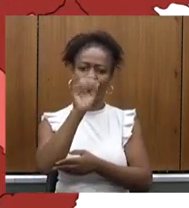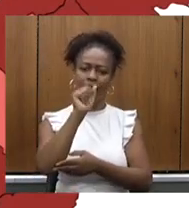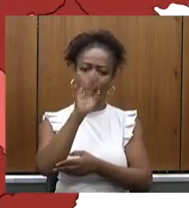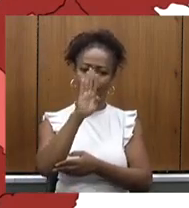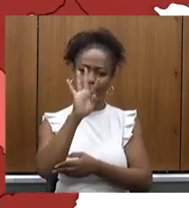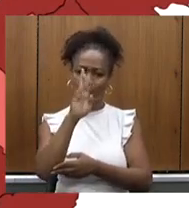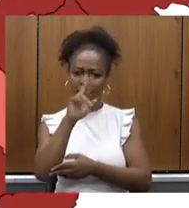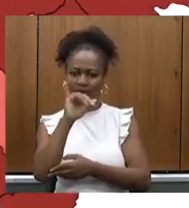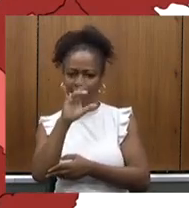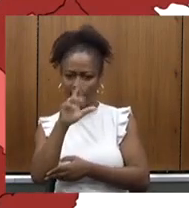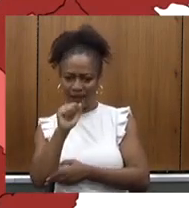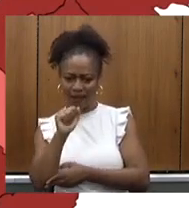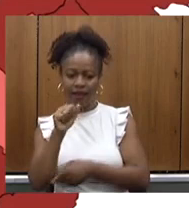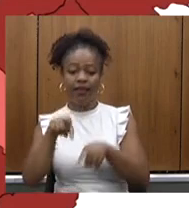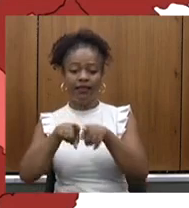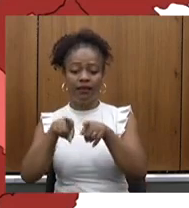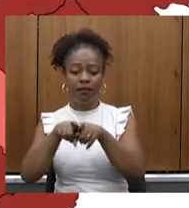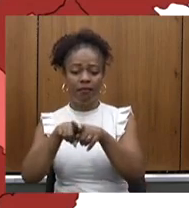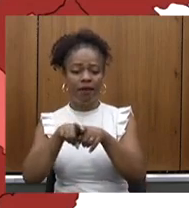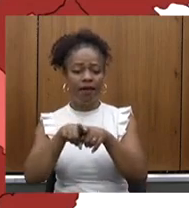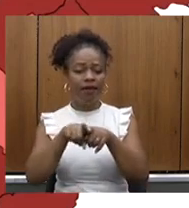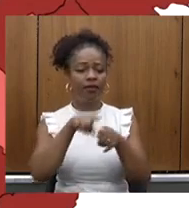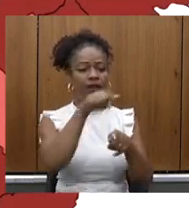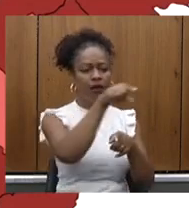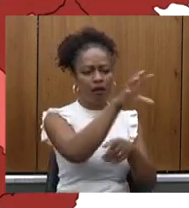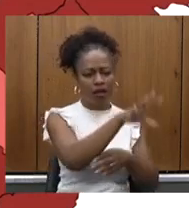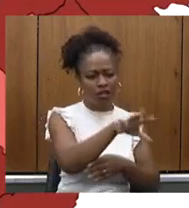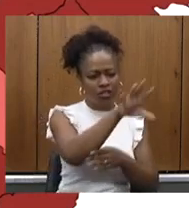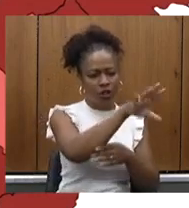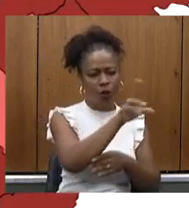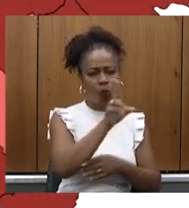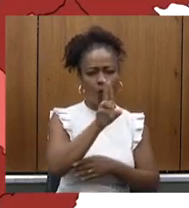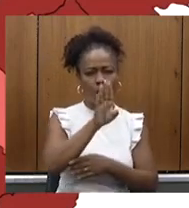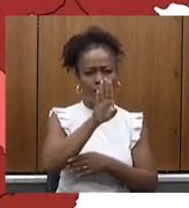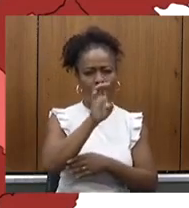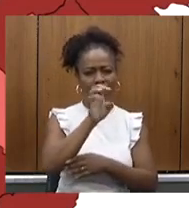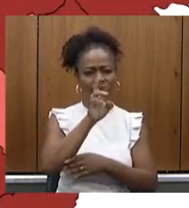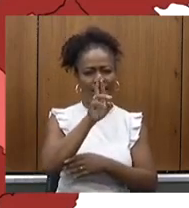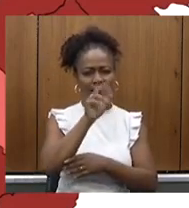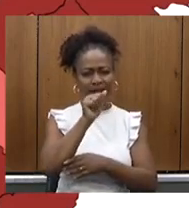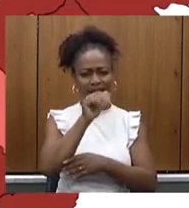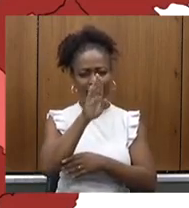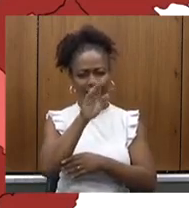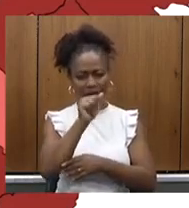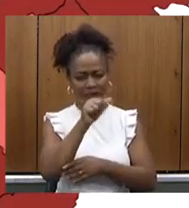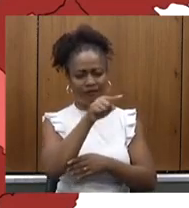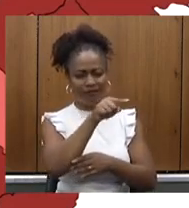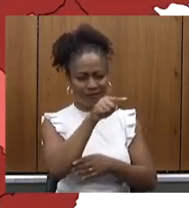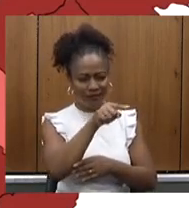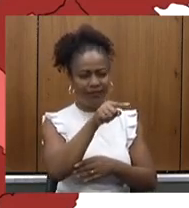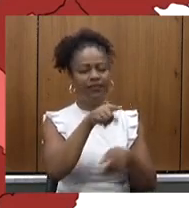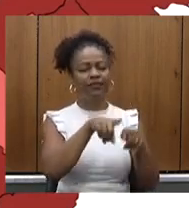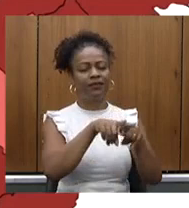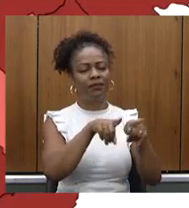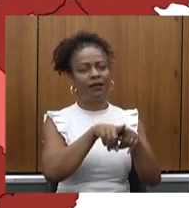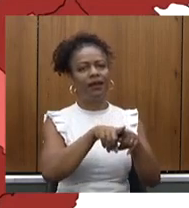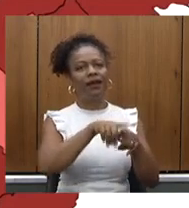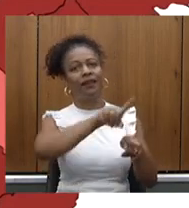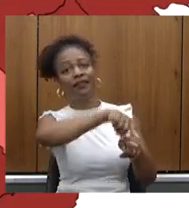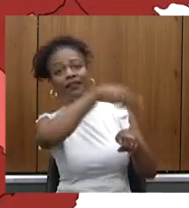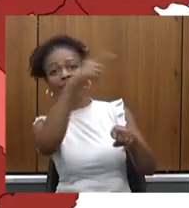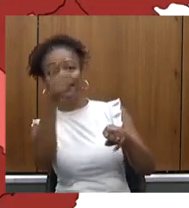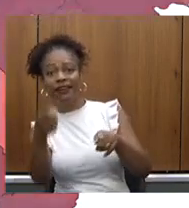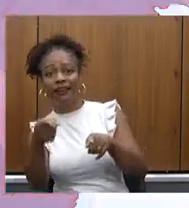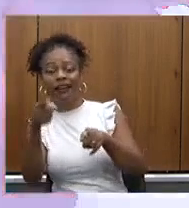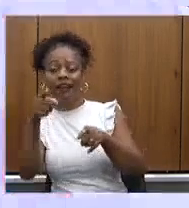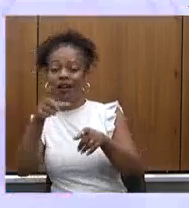na Triângulo do Sul, aquela região ali de Uberaba, e ter cobertura de 100% no Estado